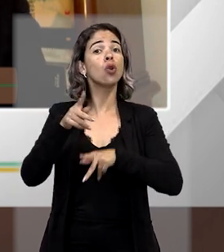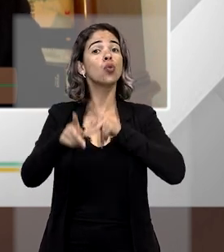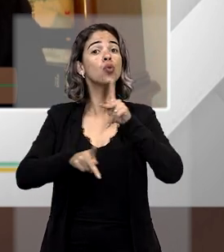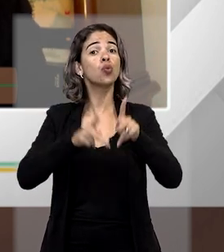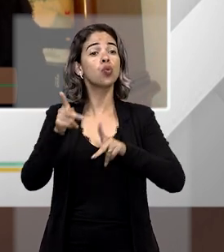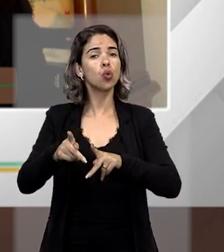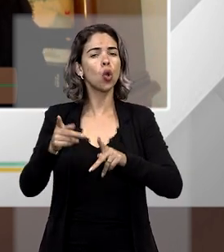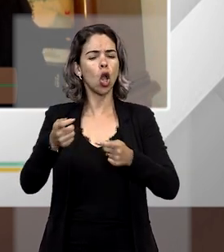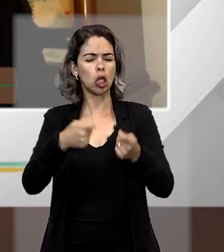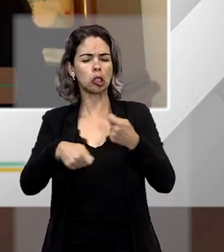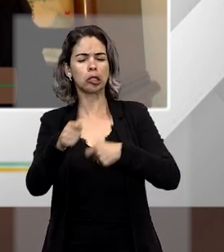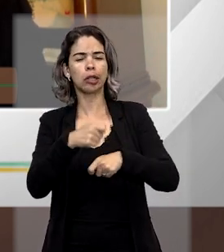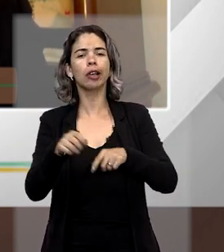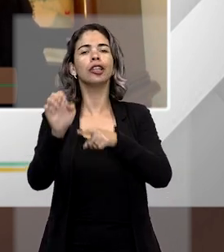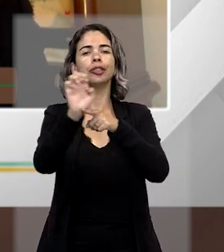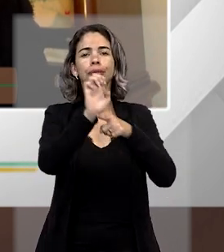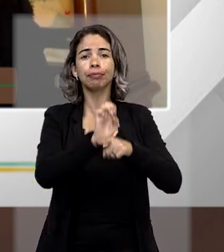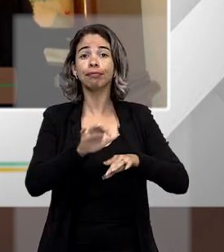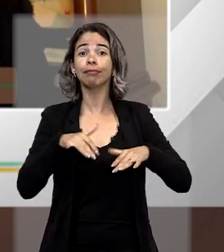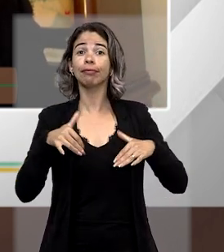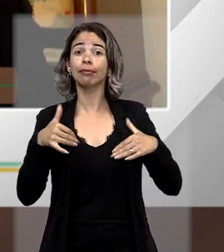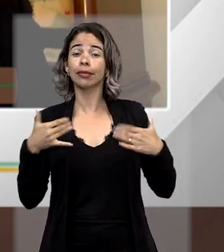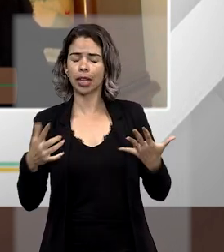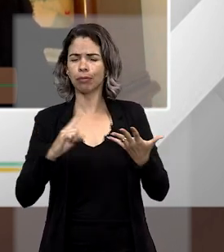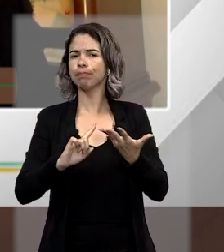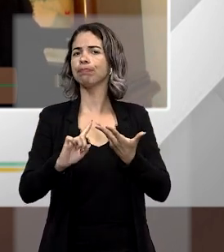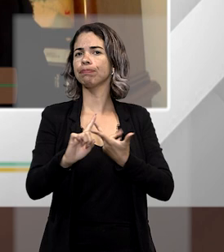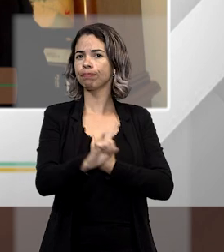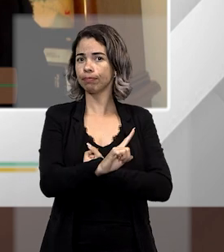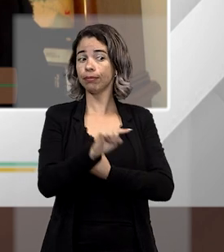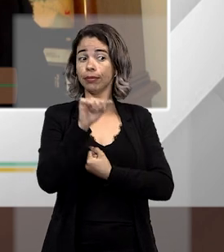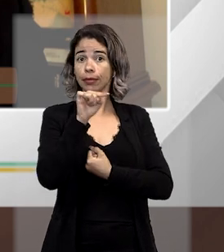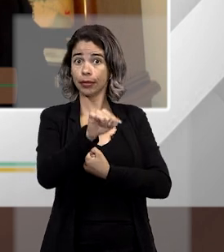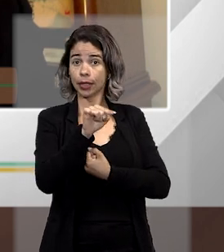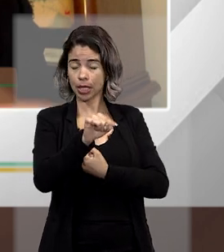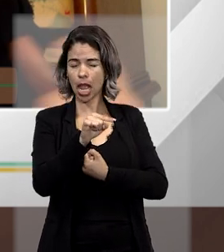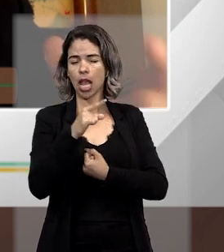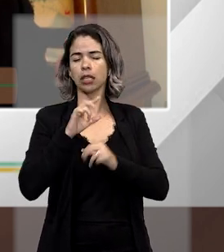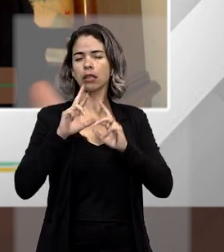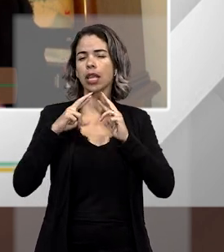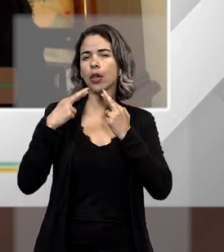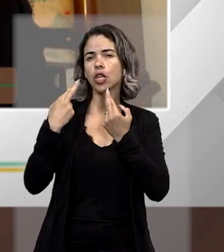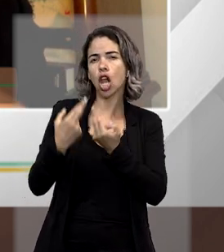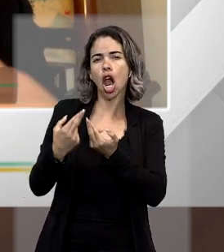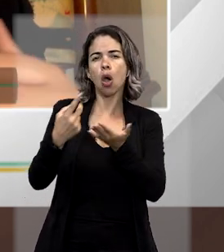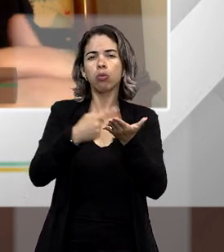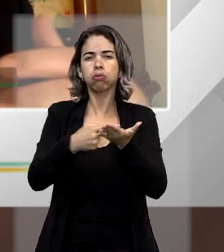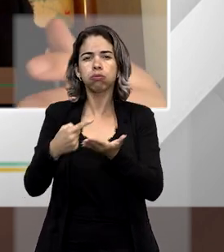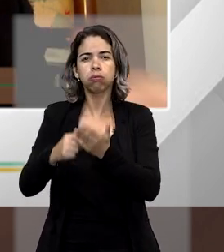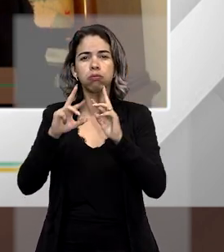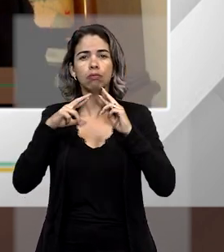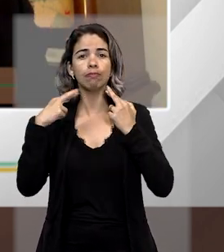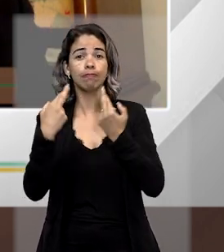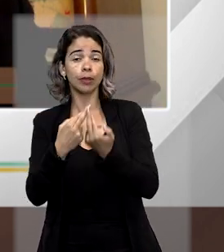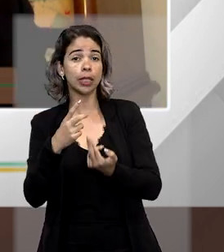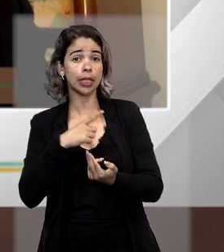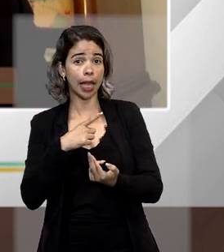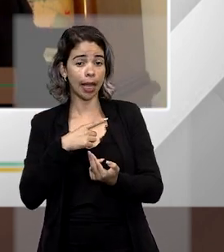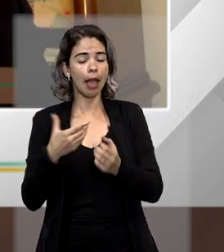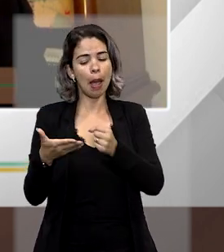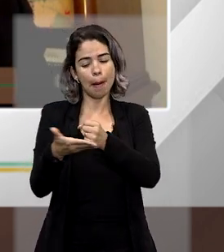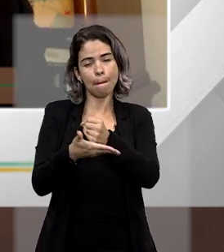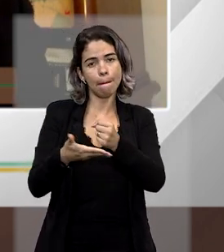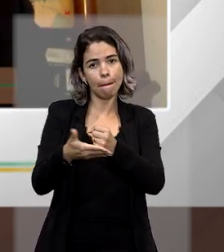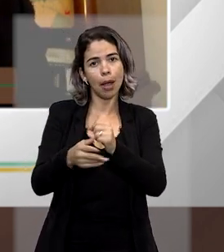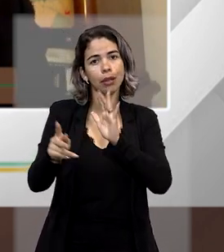nos negócios do Estado, enfim. Então, baseado nessas convenções, é que nós temos ali